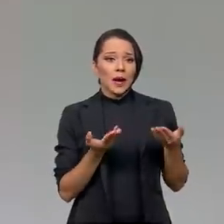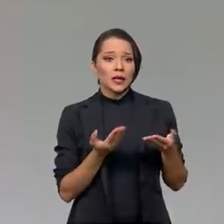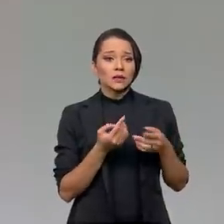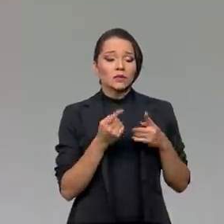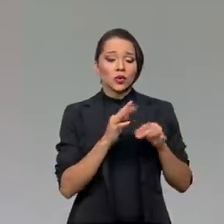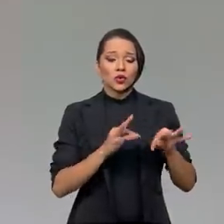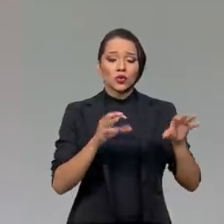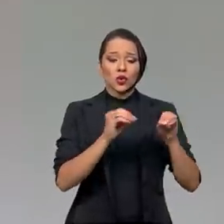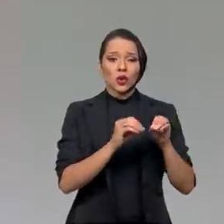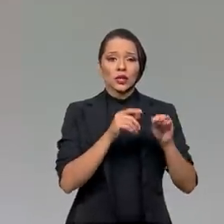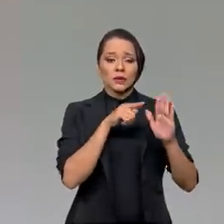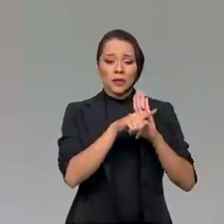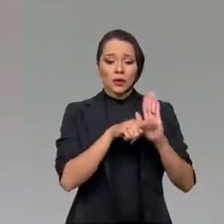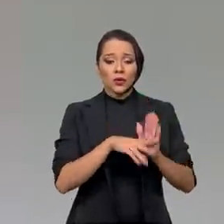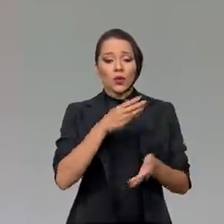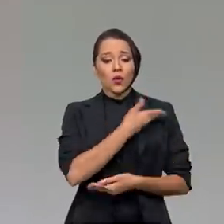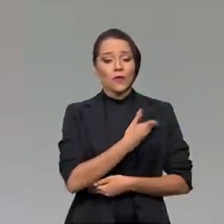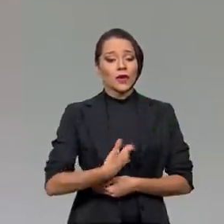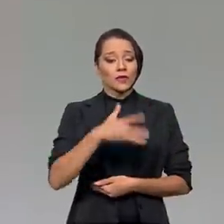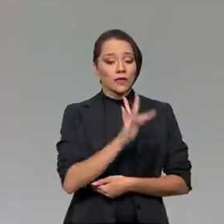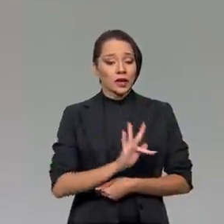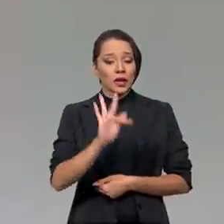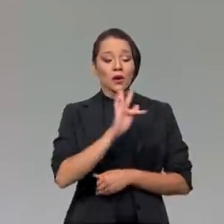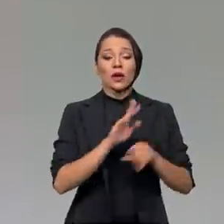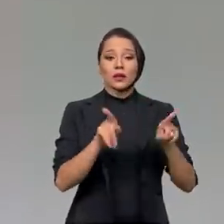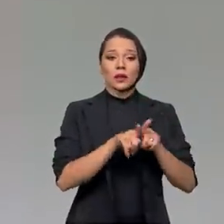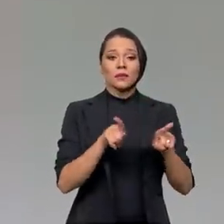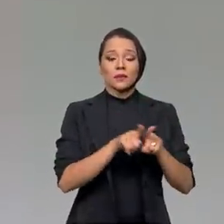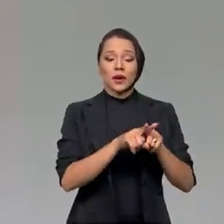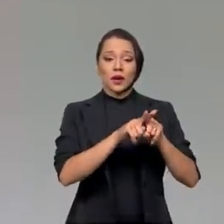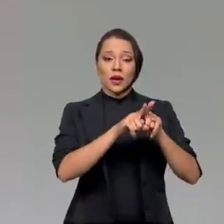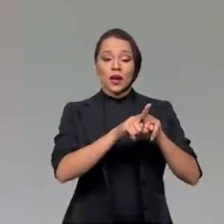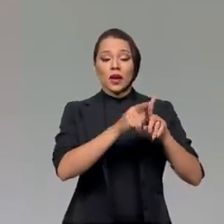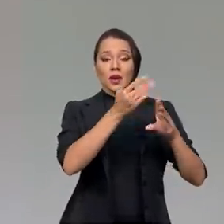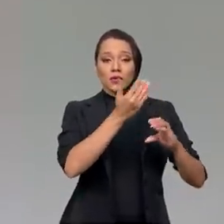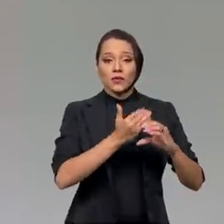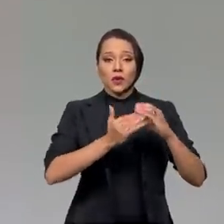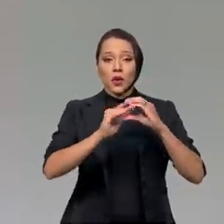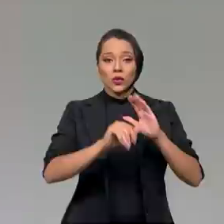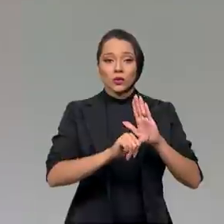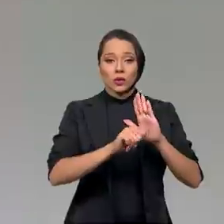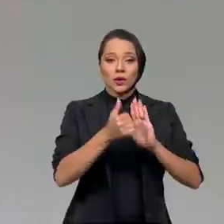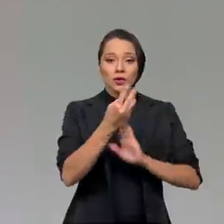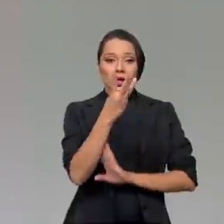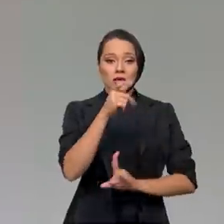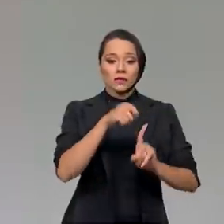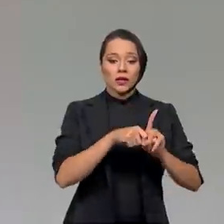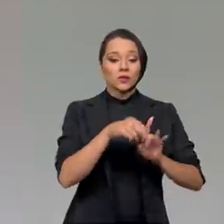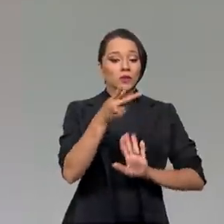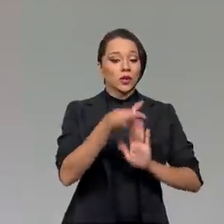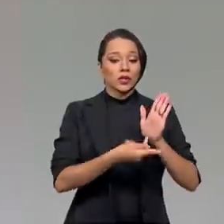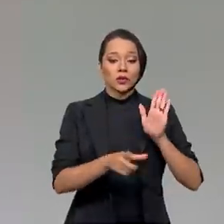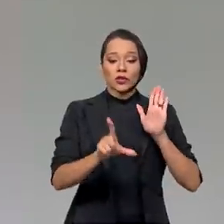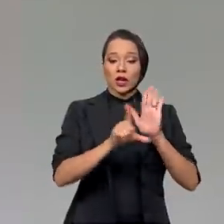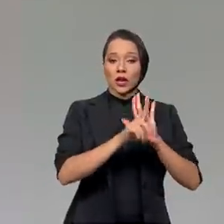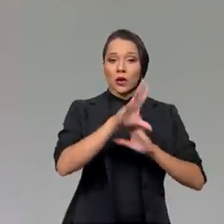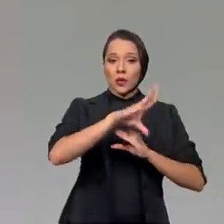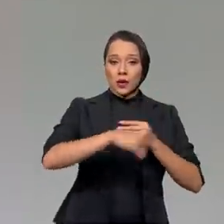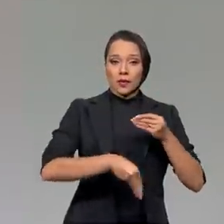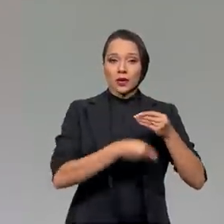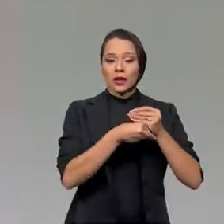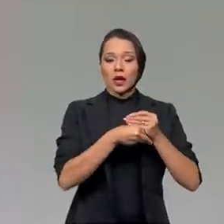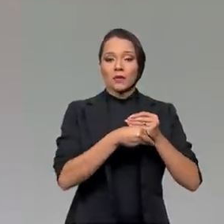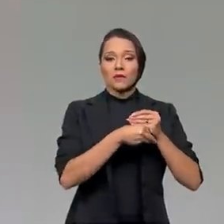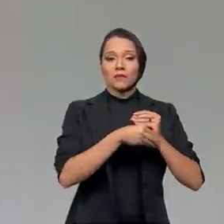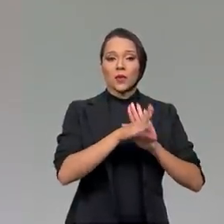de toda essa questão, o governo federal também enviou no primeiro trimestre deste ano um projeto de lei complementar ao